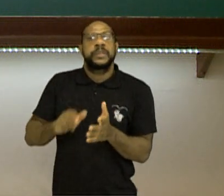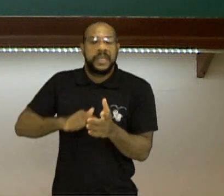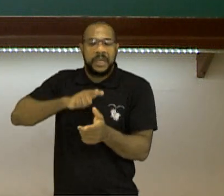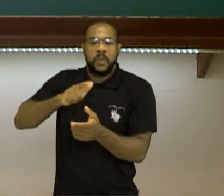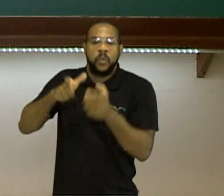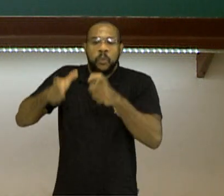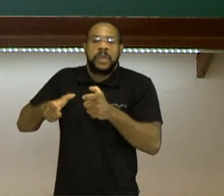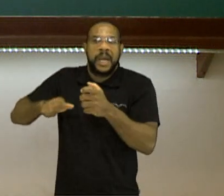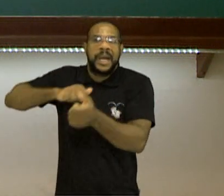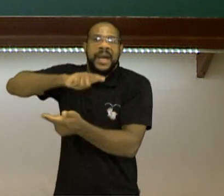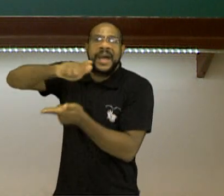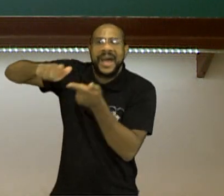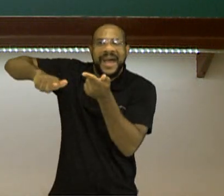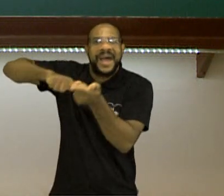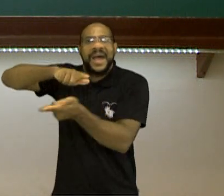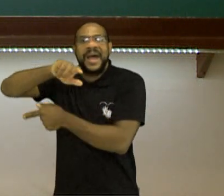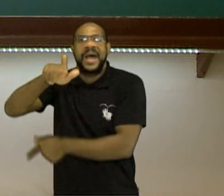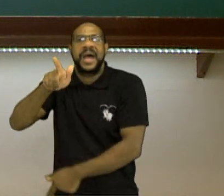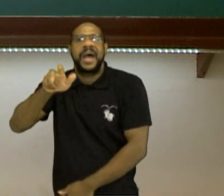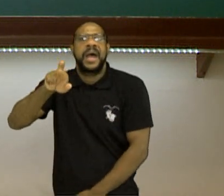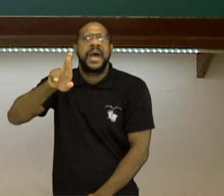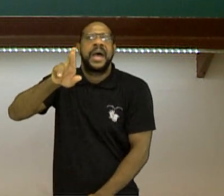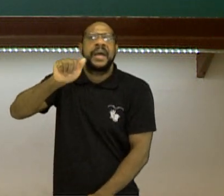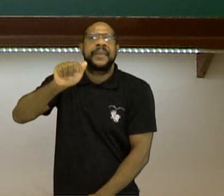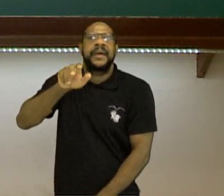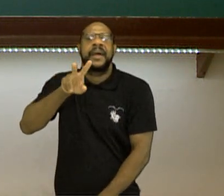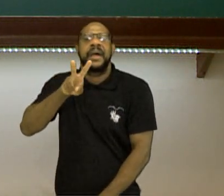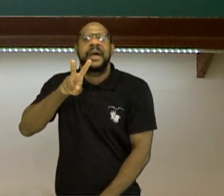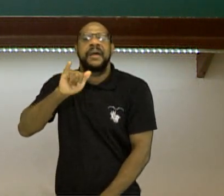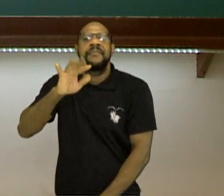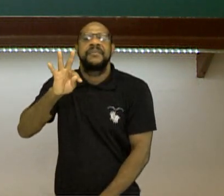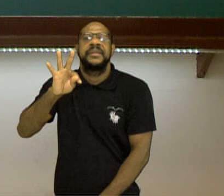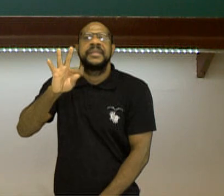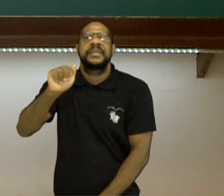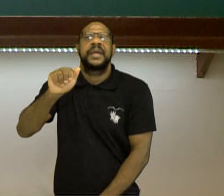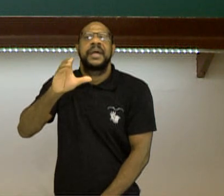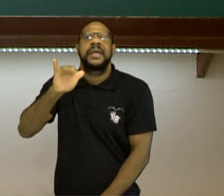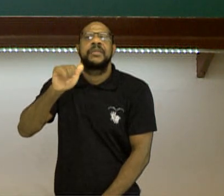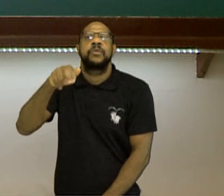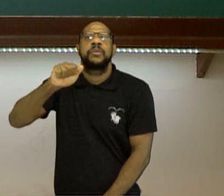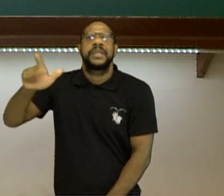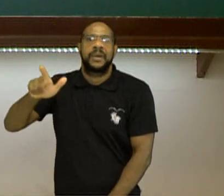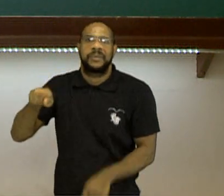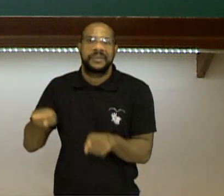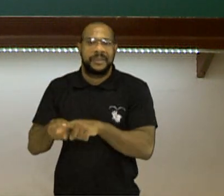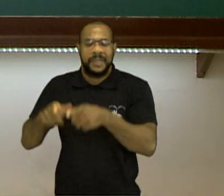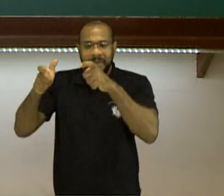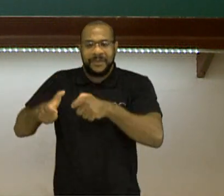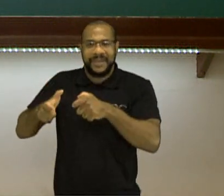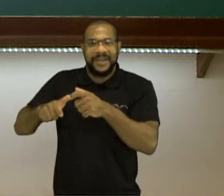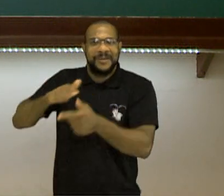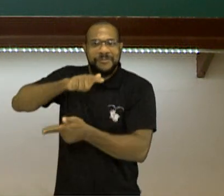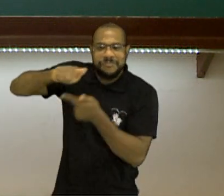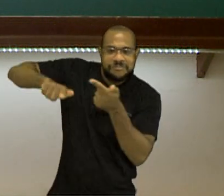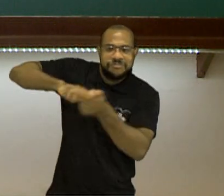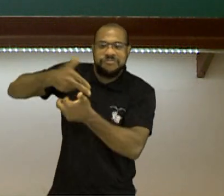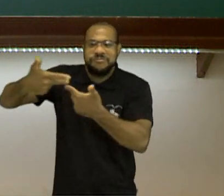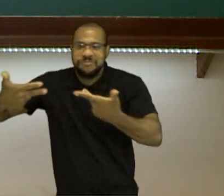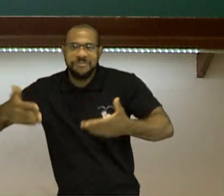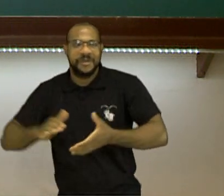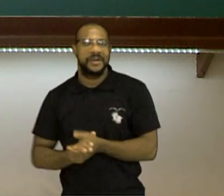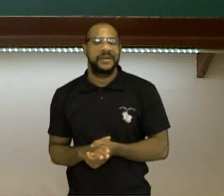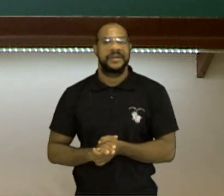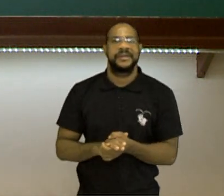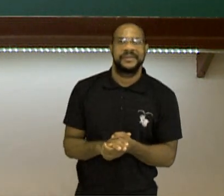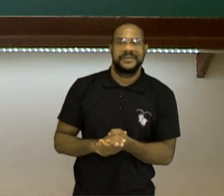importante a gente deixar isso claro, porque tradicionalmente os livros acabam apresentando somente como se tivesse só ondas eletromagnéticas